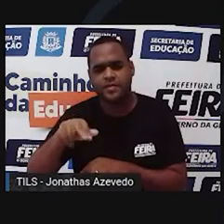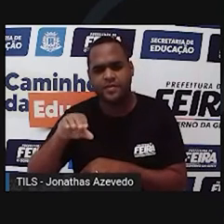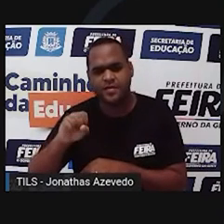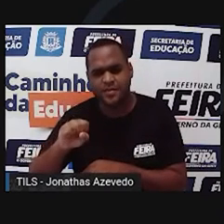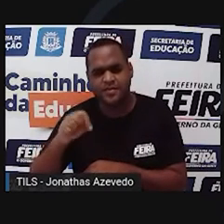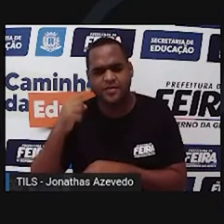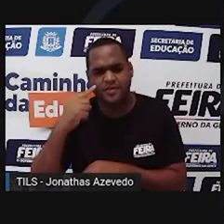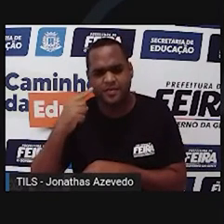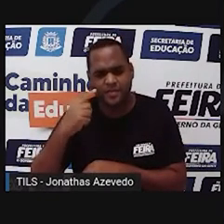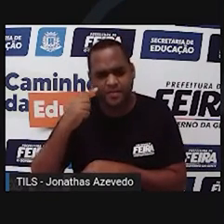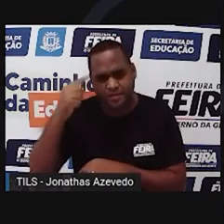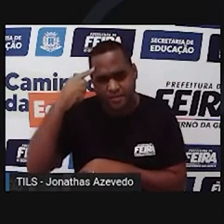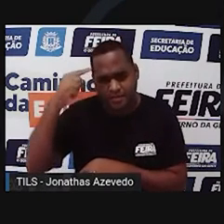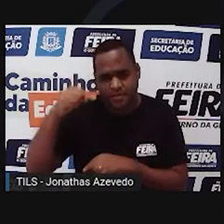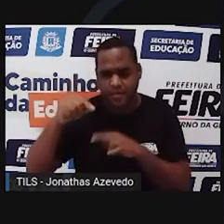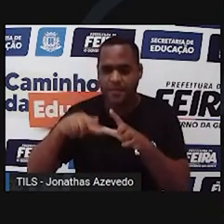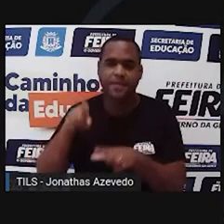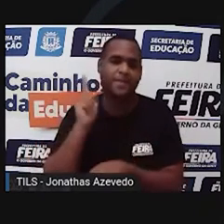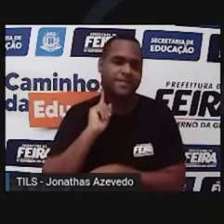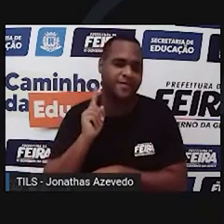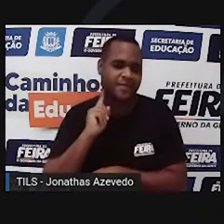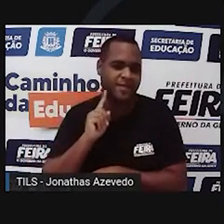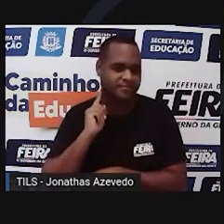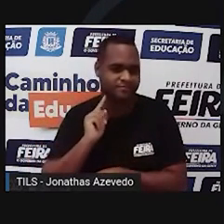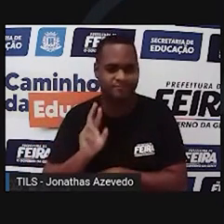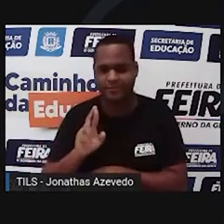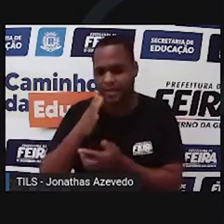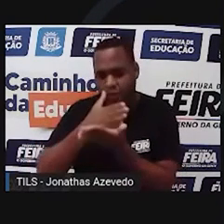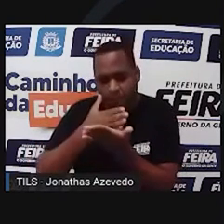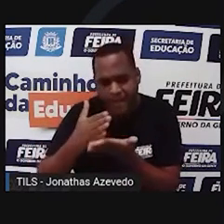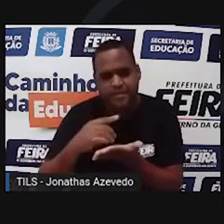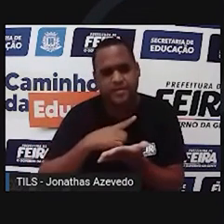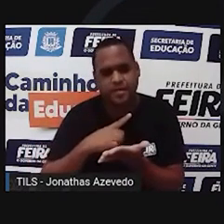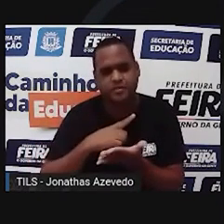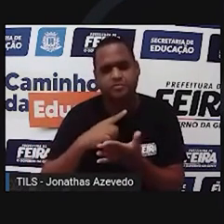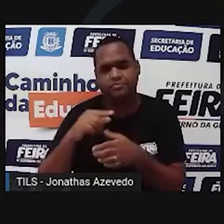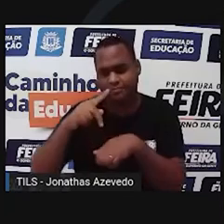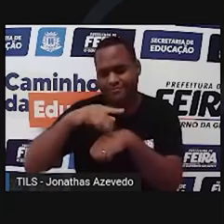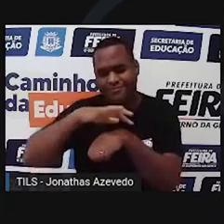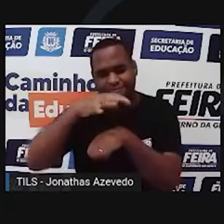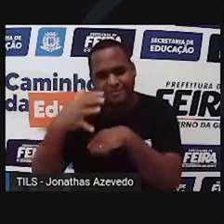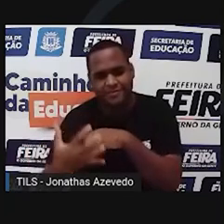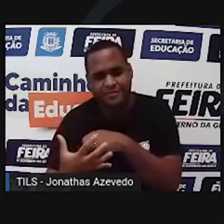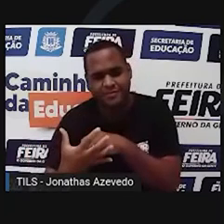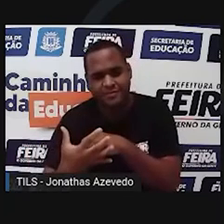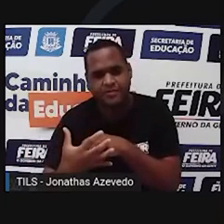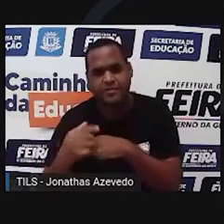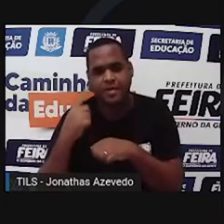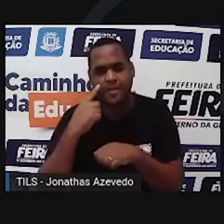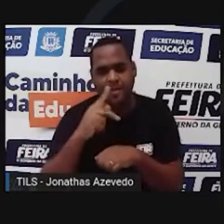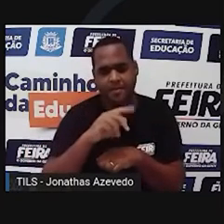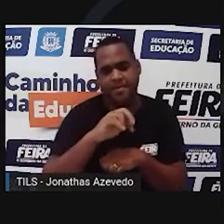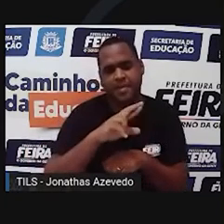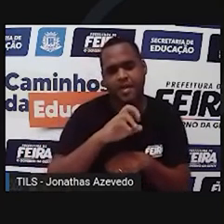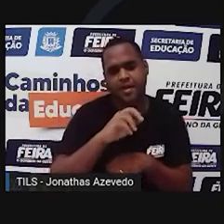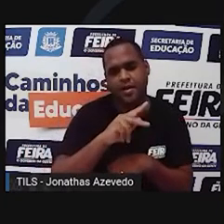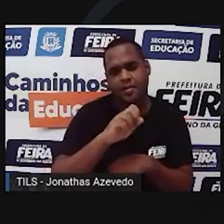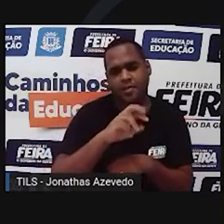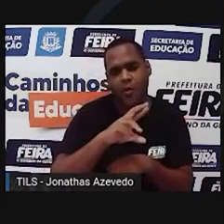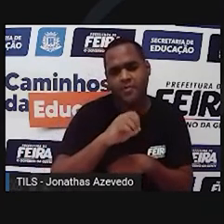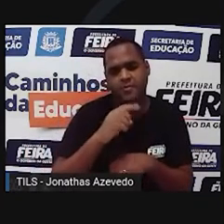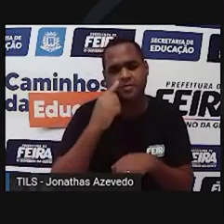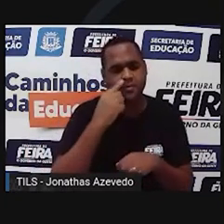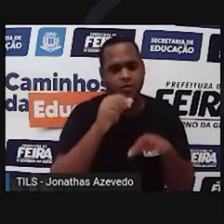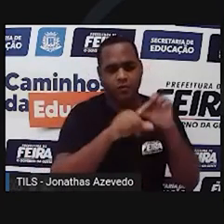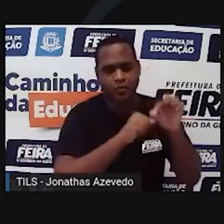tem o seu alto lá em Minas Gerais, próximo a sua nascente, na Serra da Canastra, até a cidade de Pirapora. De Pirapora para baixo,